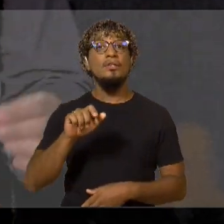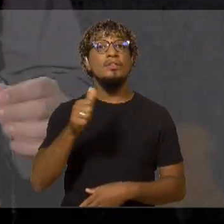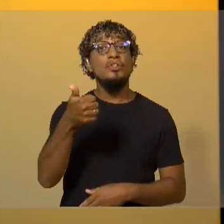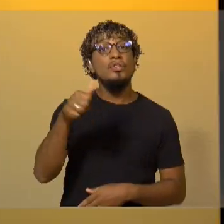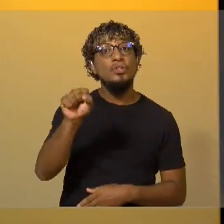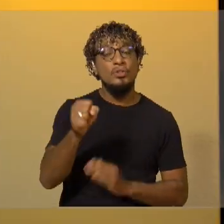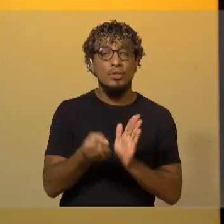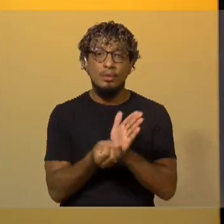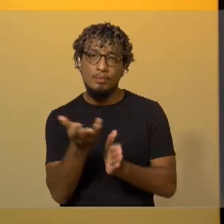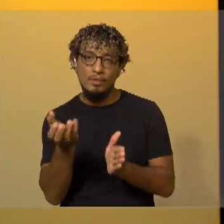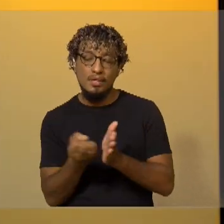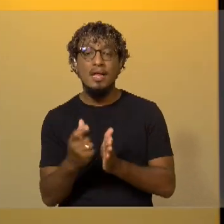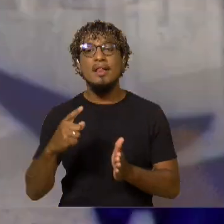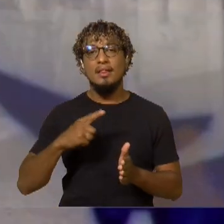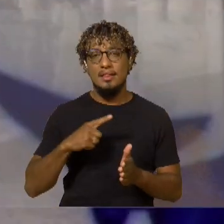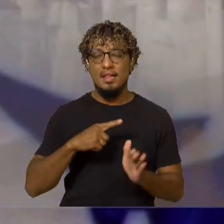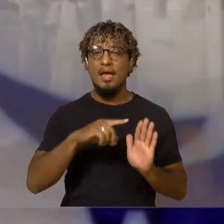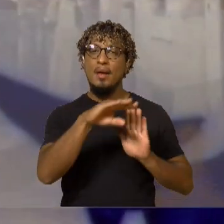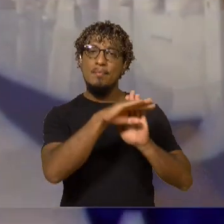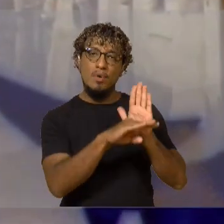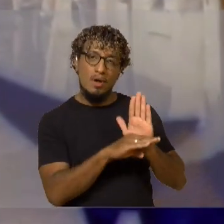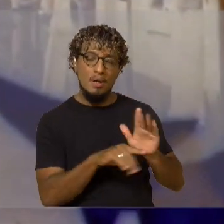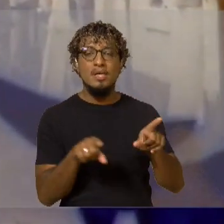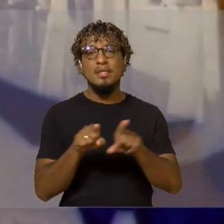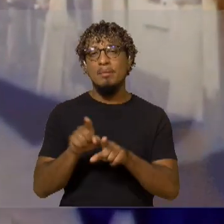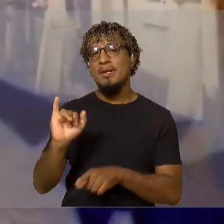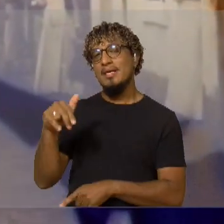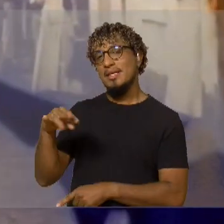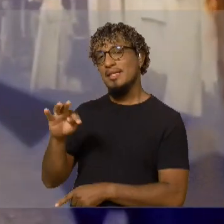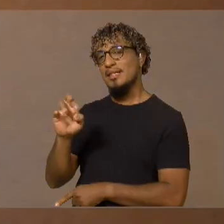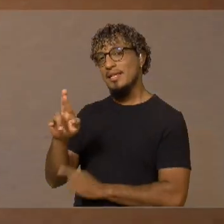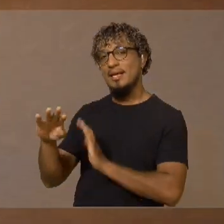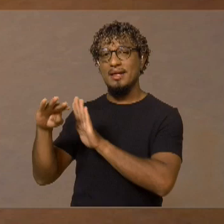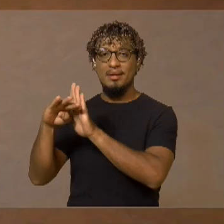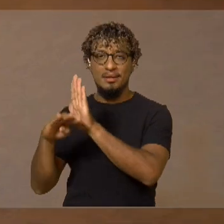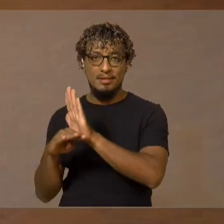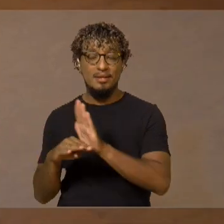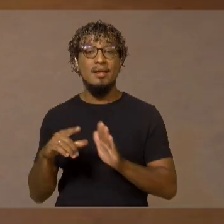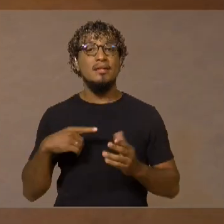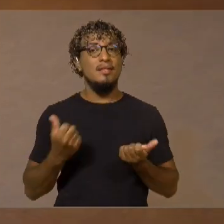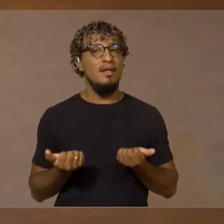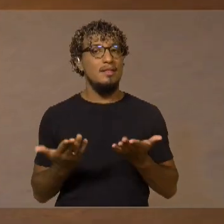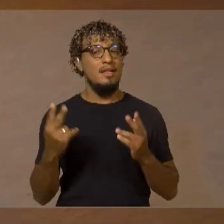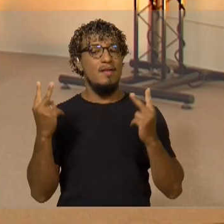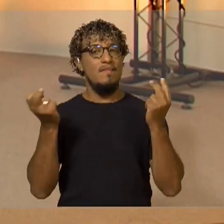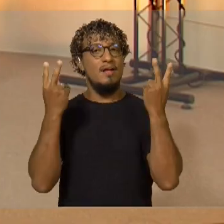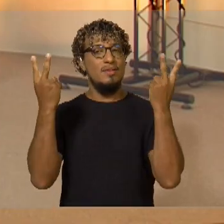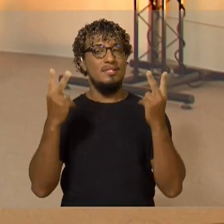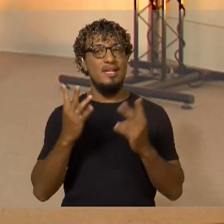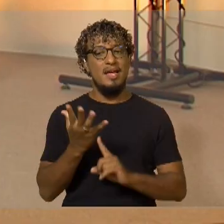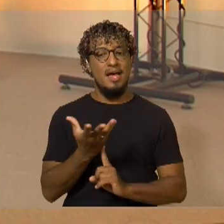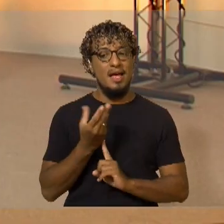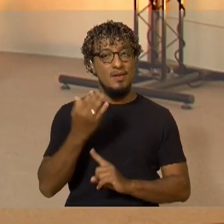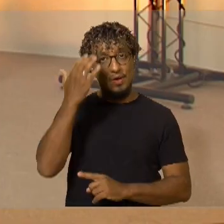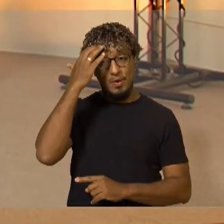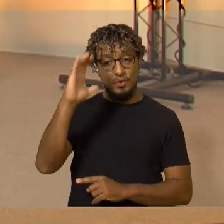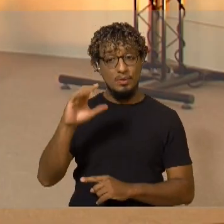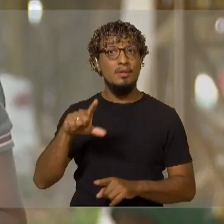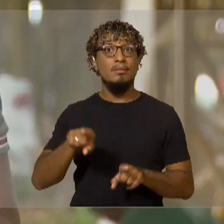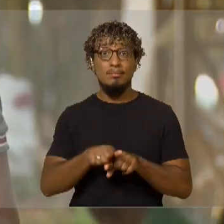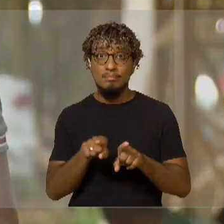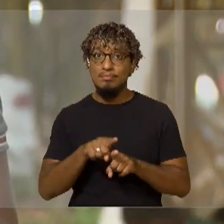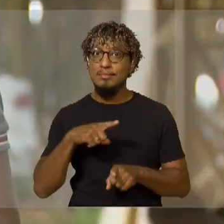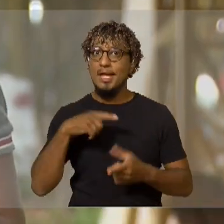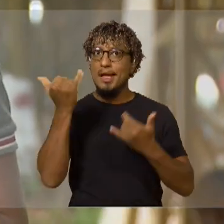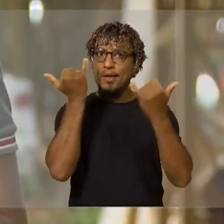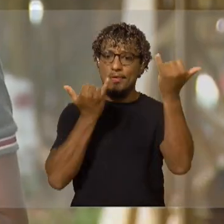programas e interprogramas. Uma emissora que valoriza a arte e a cultura regionais. Aqui também tem informação,